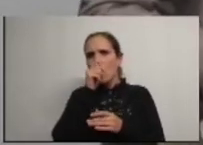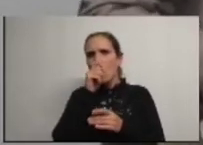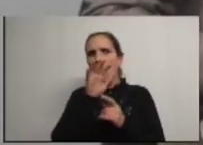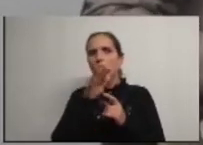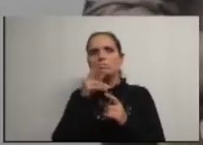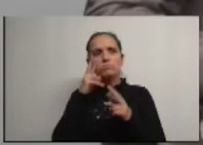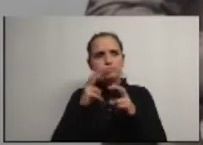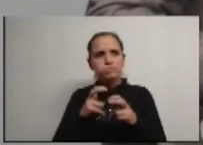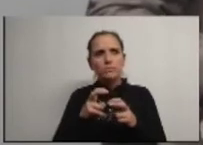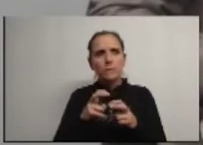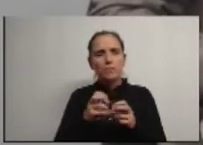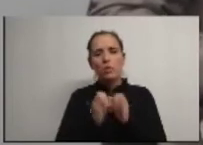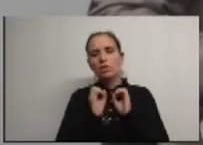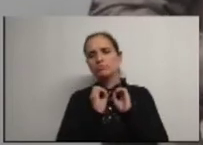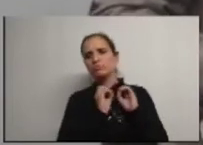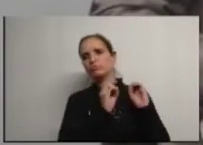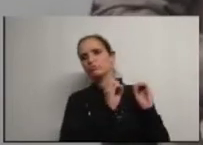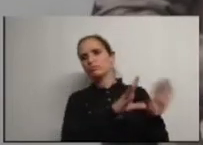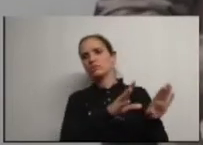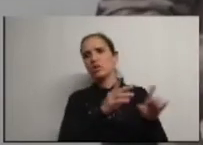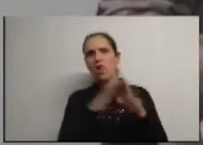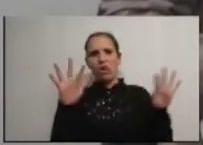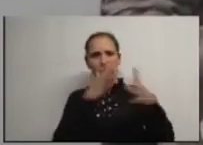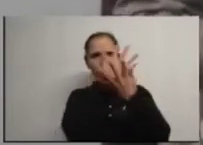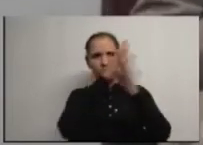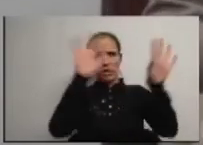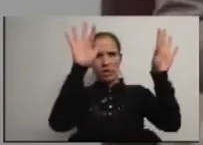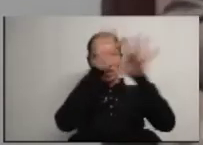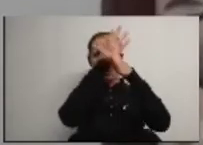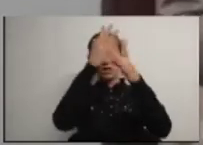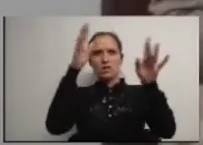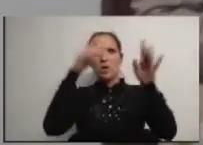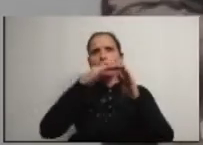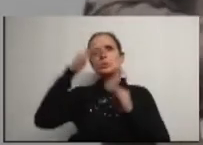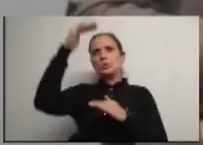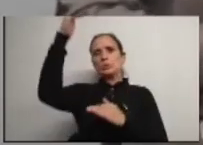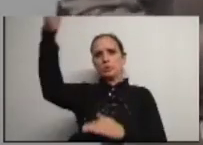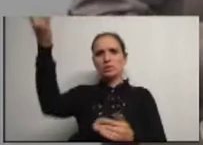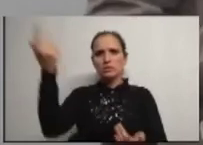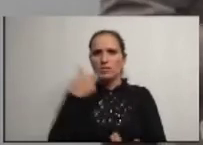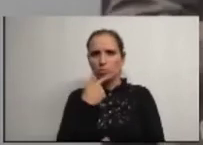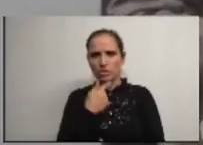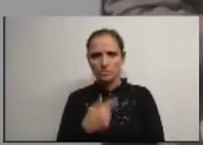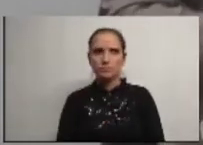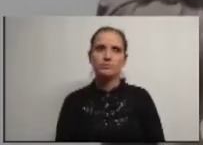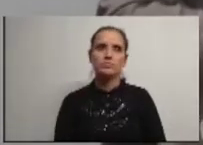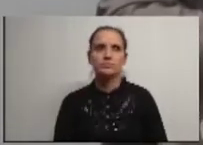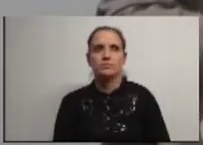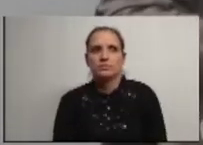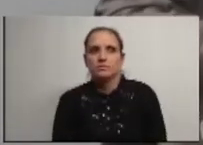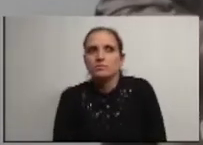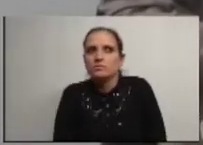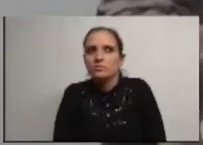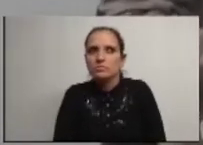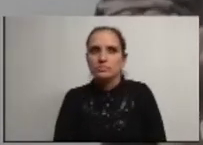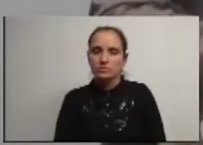esteja ao abandono com silvas e mato de mais de meio metro da altura ponto